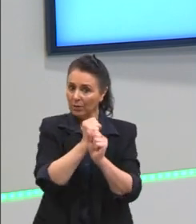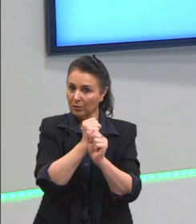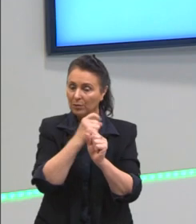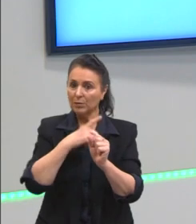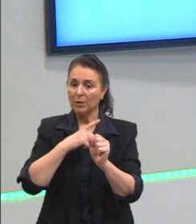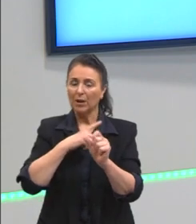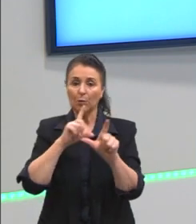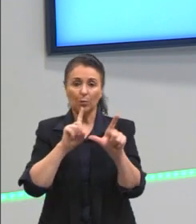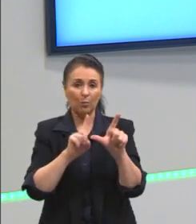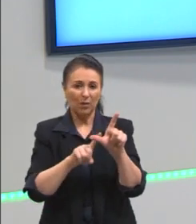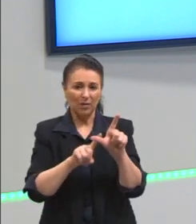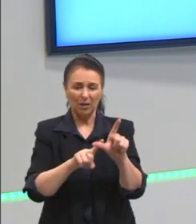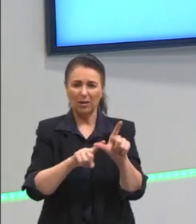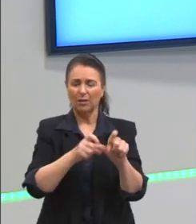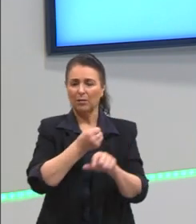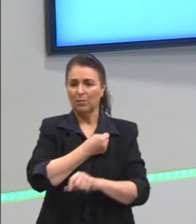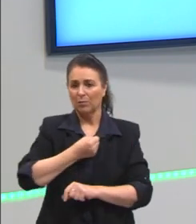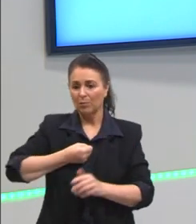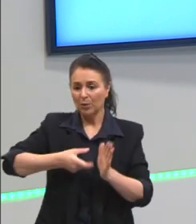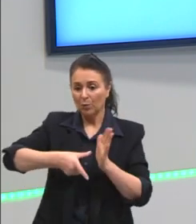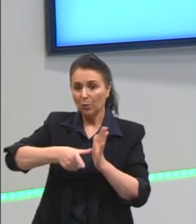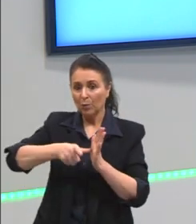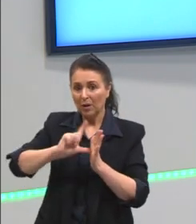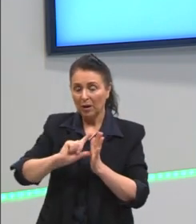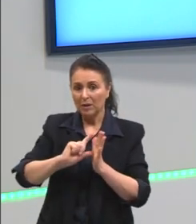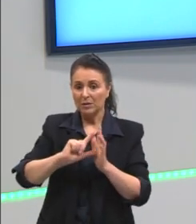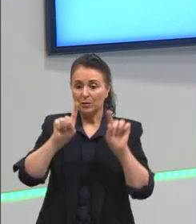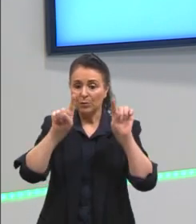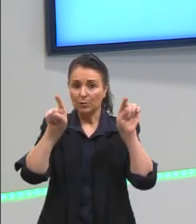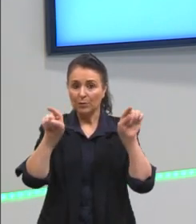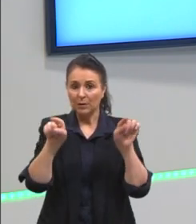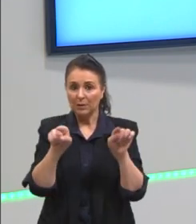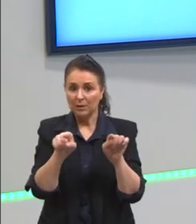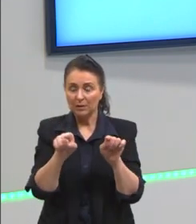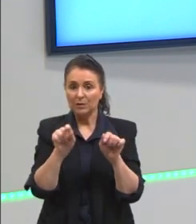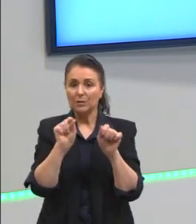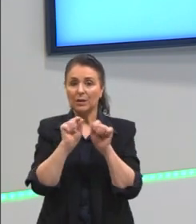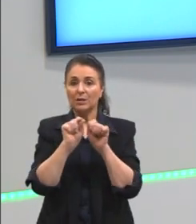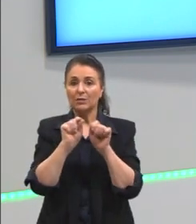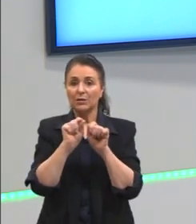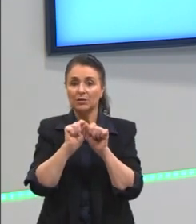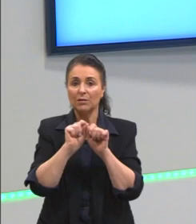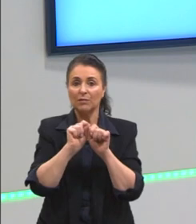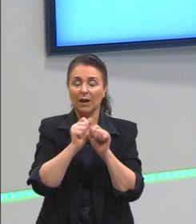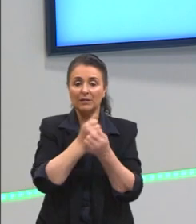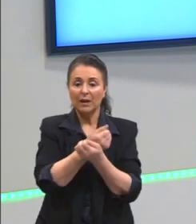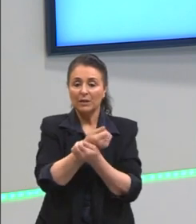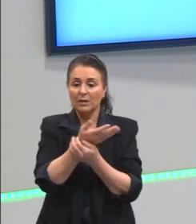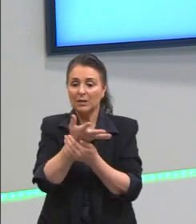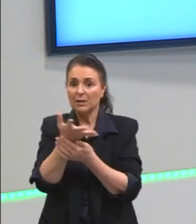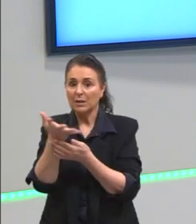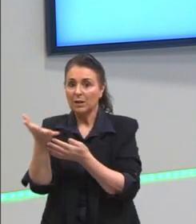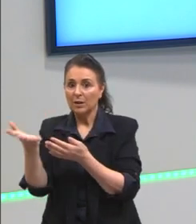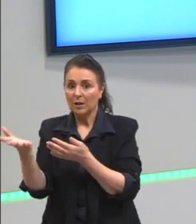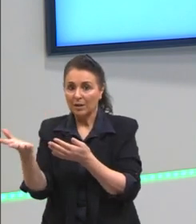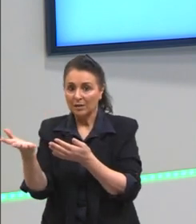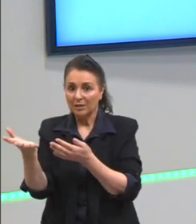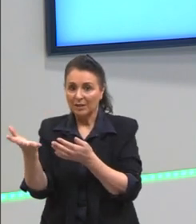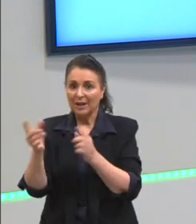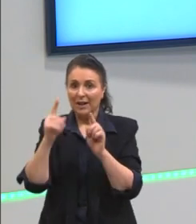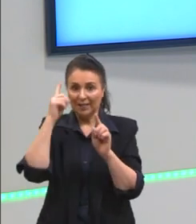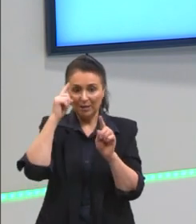letra, um número antes do parênteses, a gente faz aquela operação distributiva ou chuveirinho da